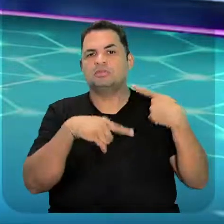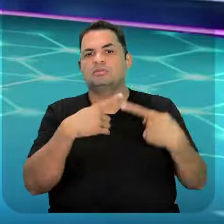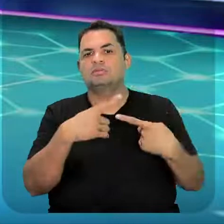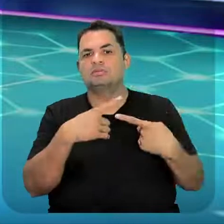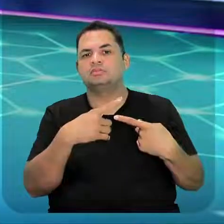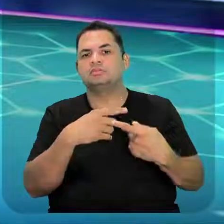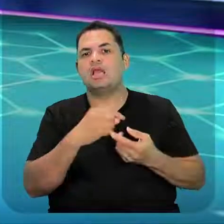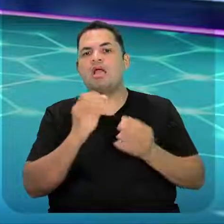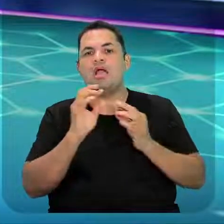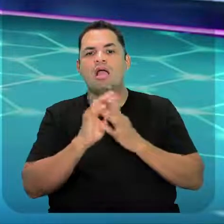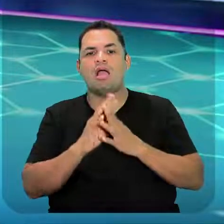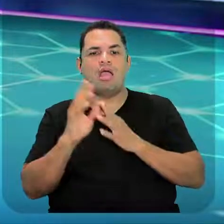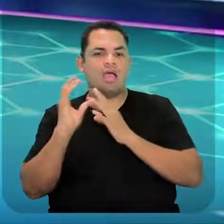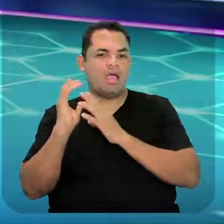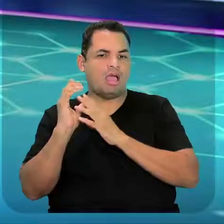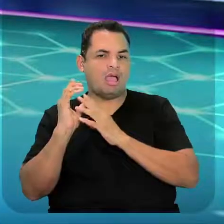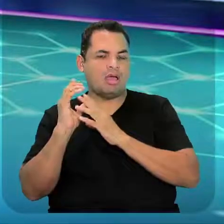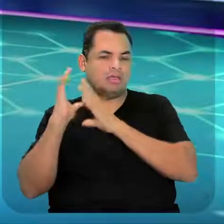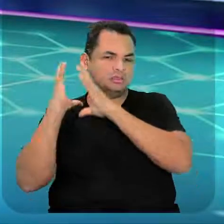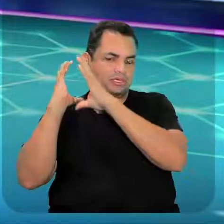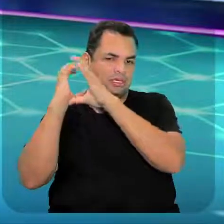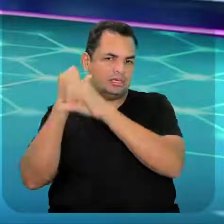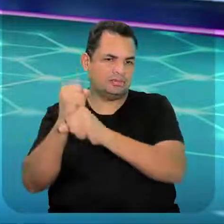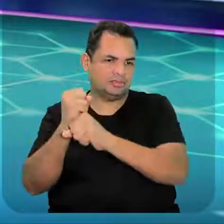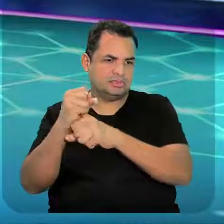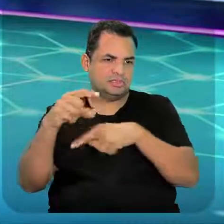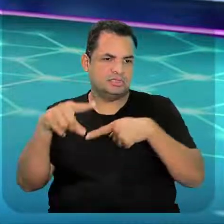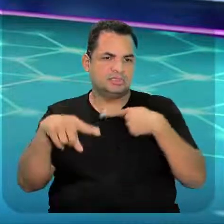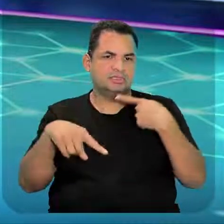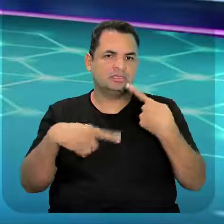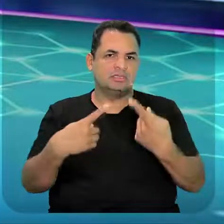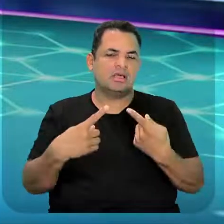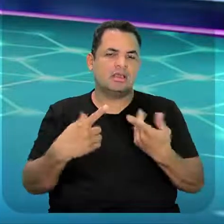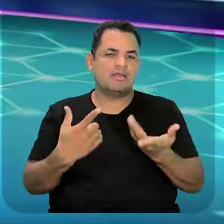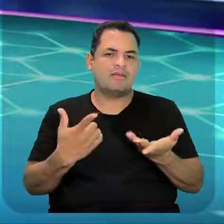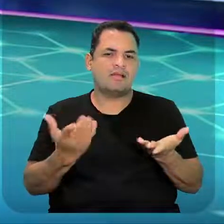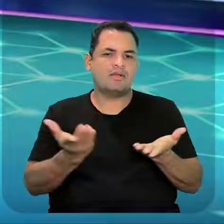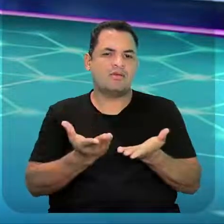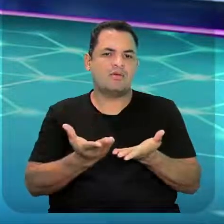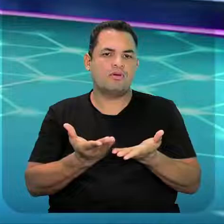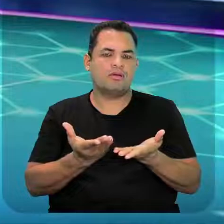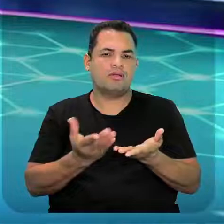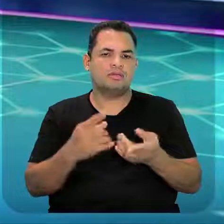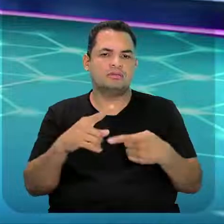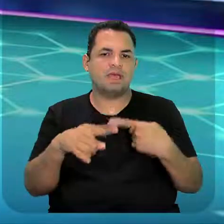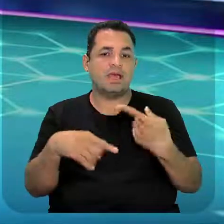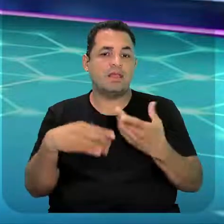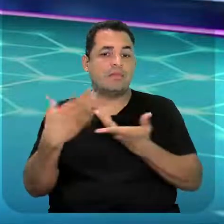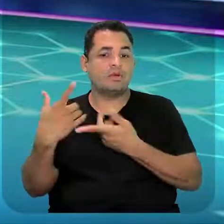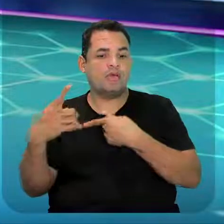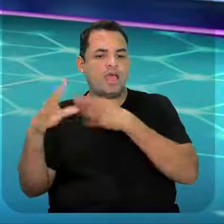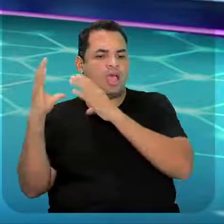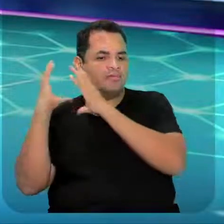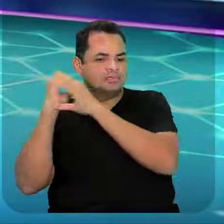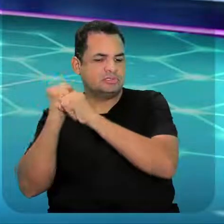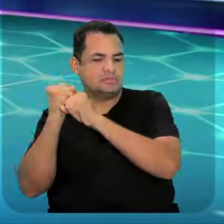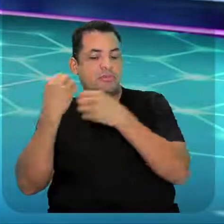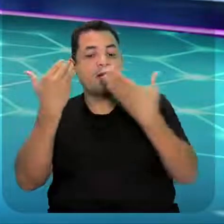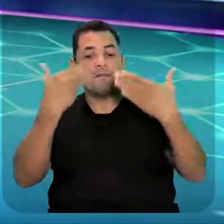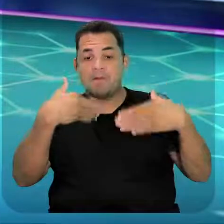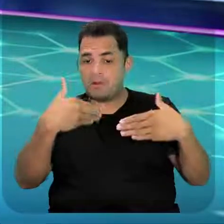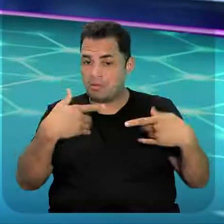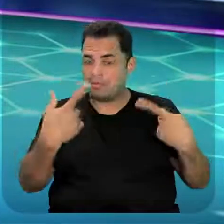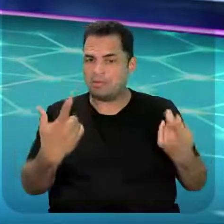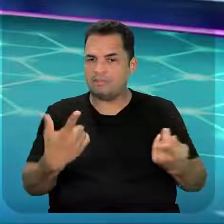a atividade. Depois quando eu voltar aqui para a gente ter mais uma aulinha, já vai ser uma revisão para a nossa avaliação.